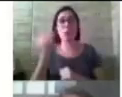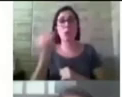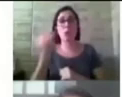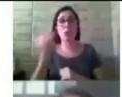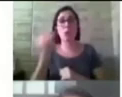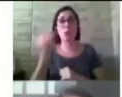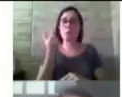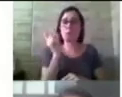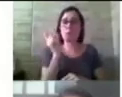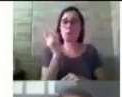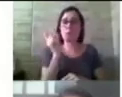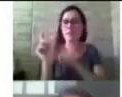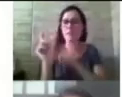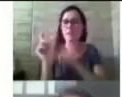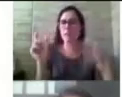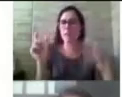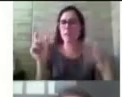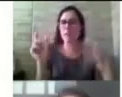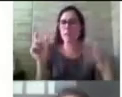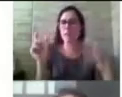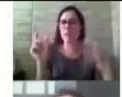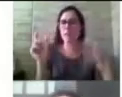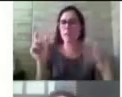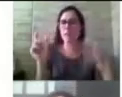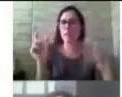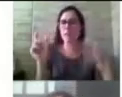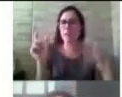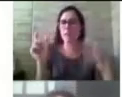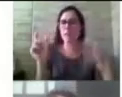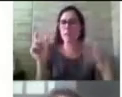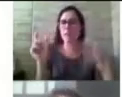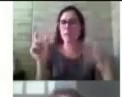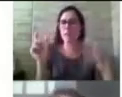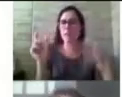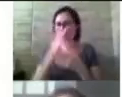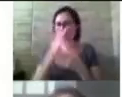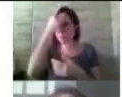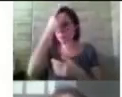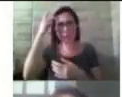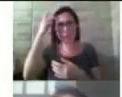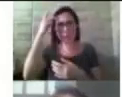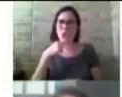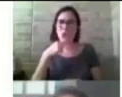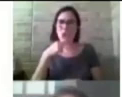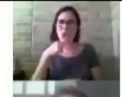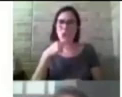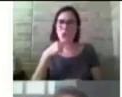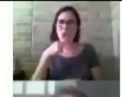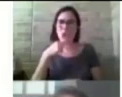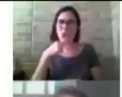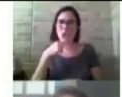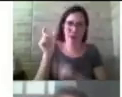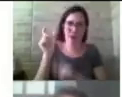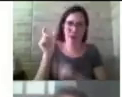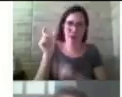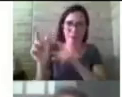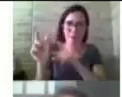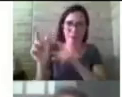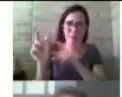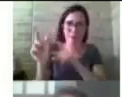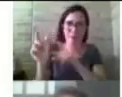porque a gente percebe que muitas pessoas não conseguem sequer utilizar a palavra quem dirá, proporcionar